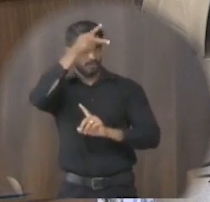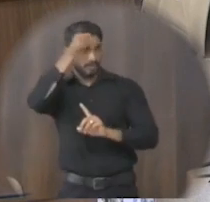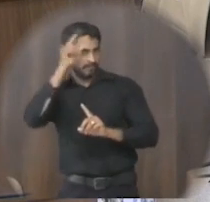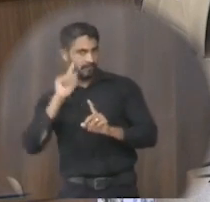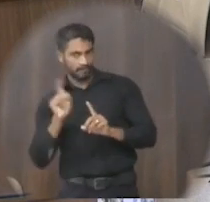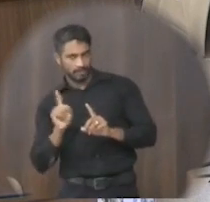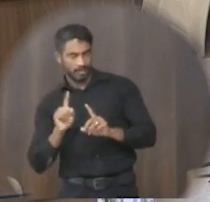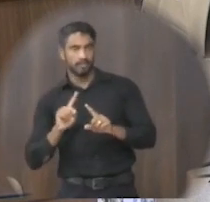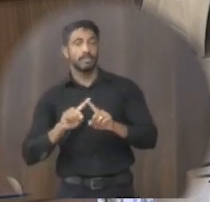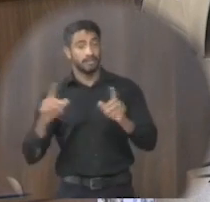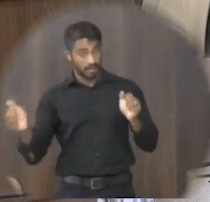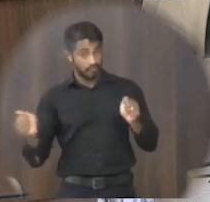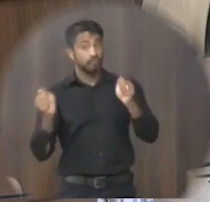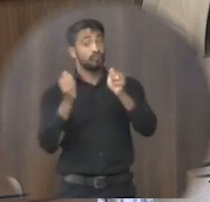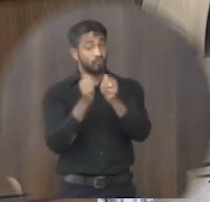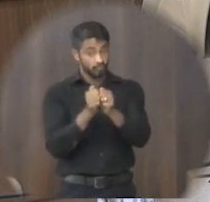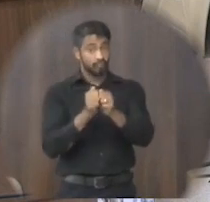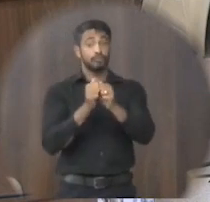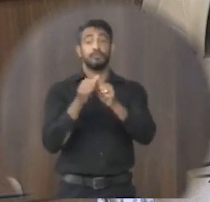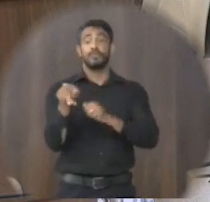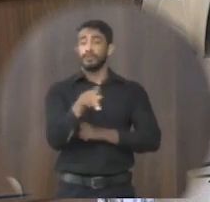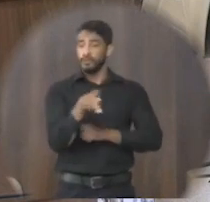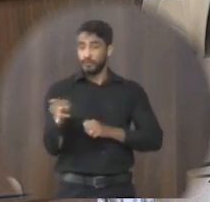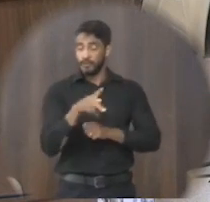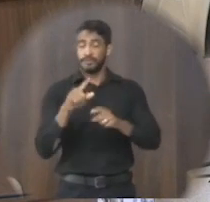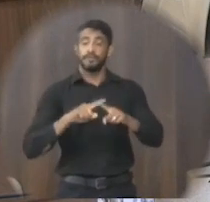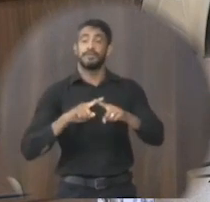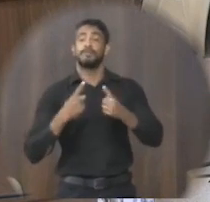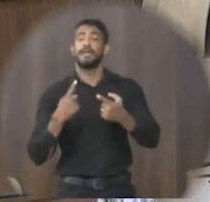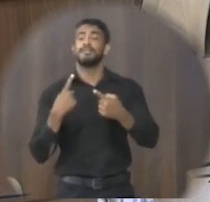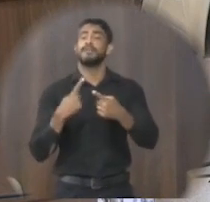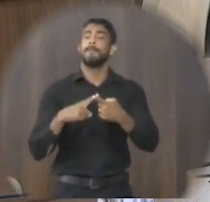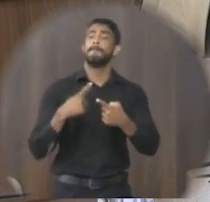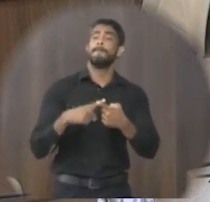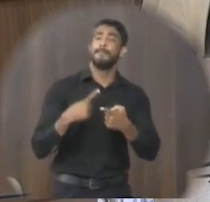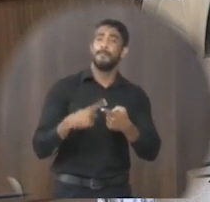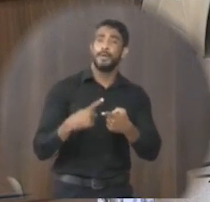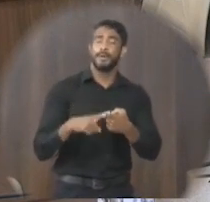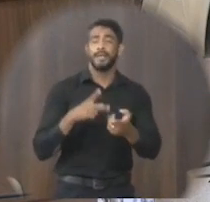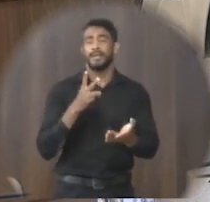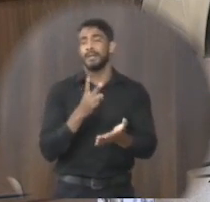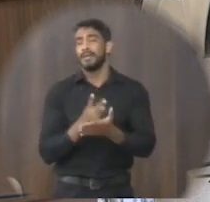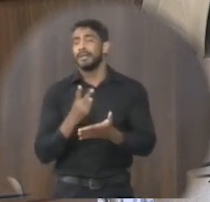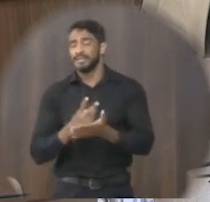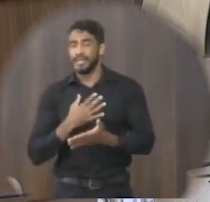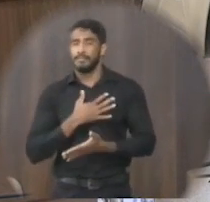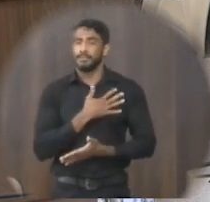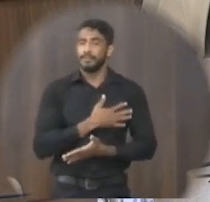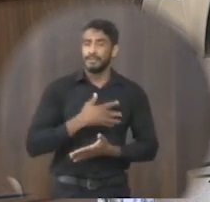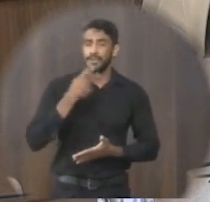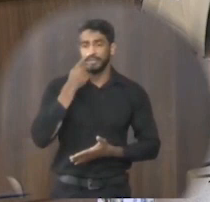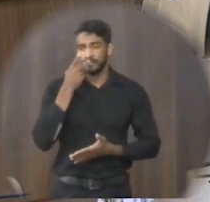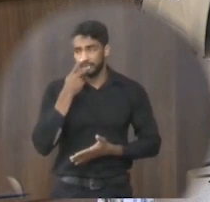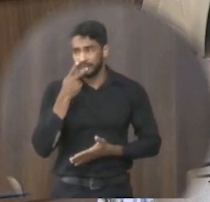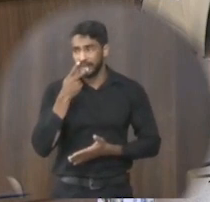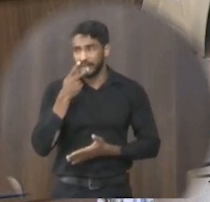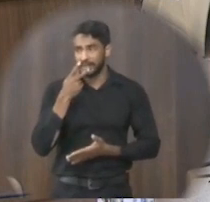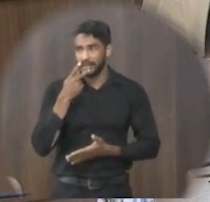estamos do lado dos professores é só porque uma coisa que eu sempre gostei de levar comigo